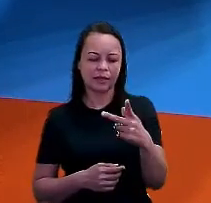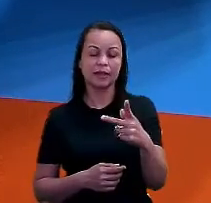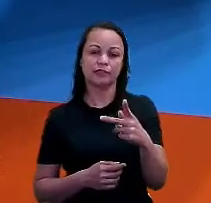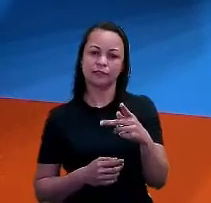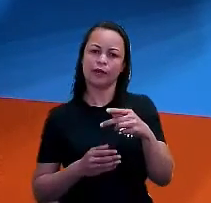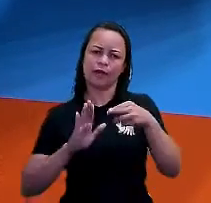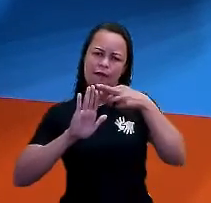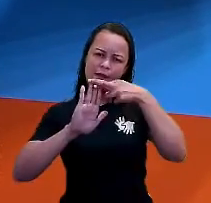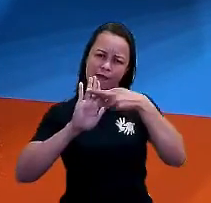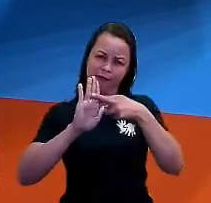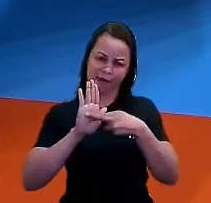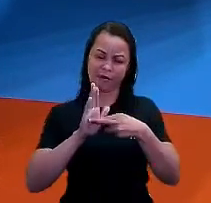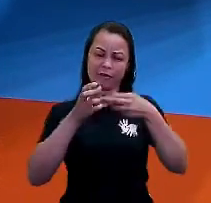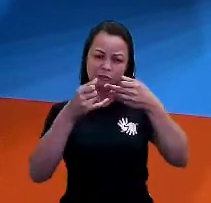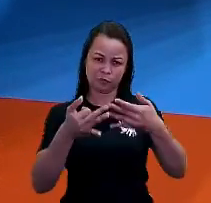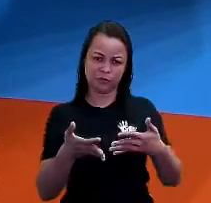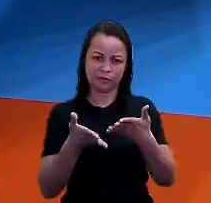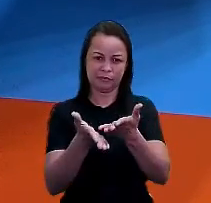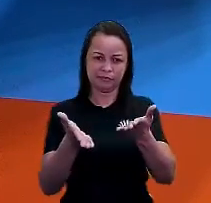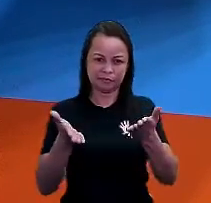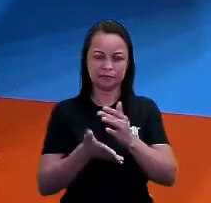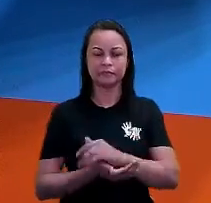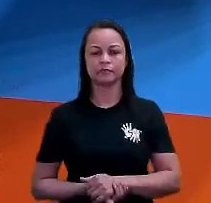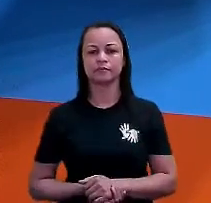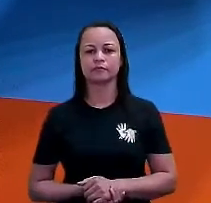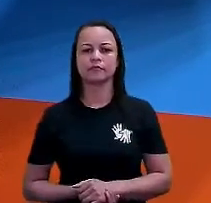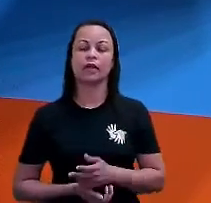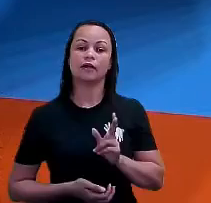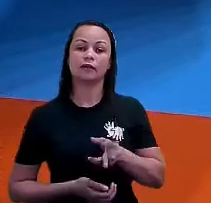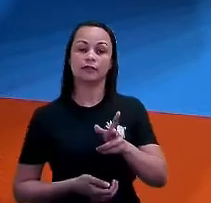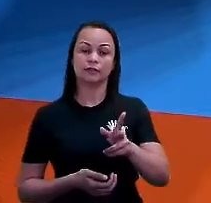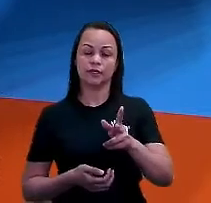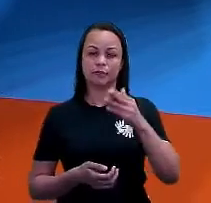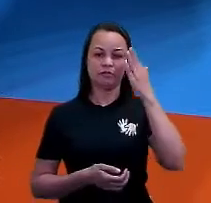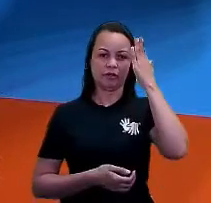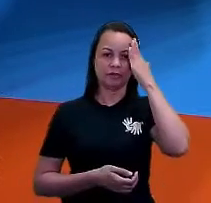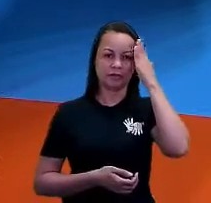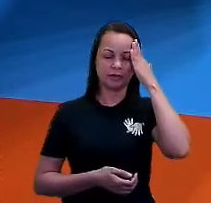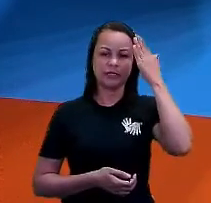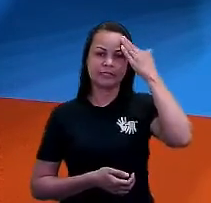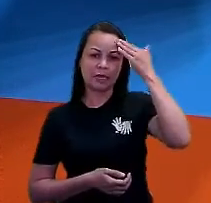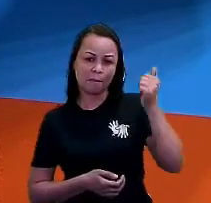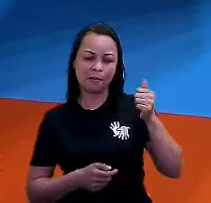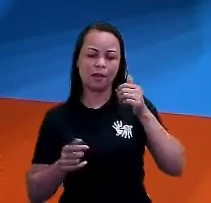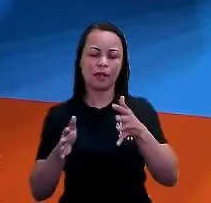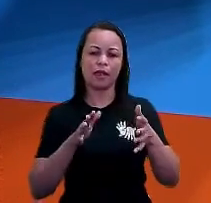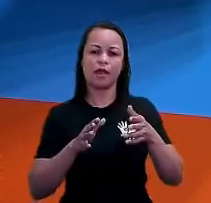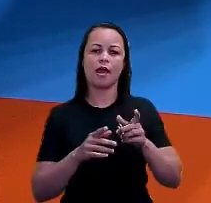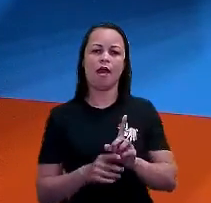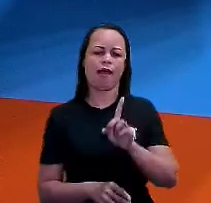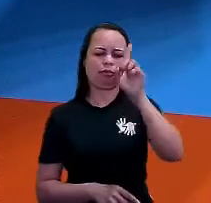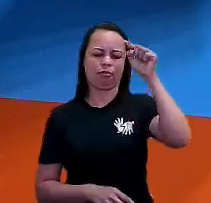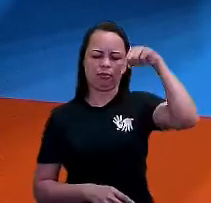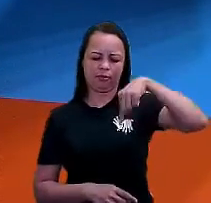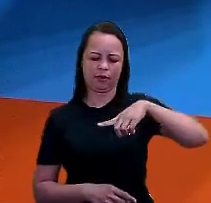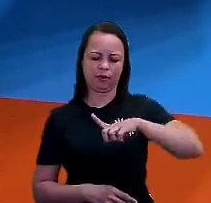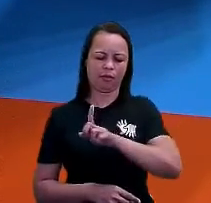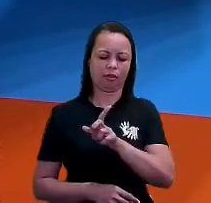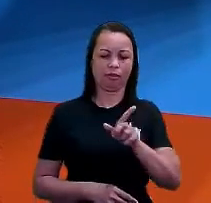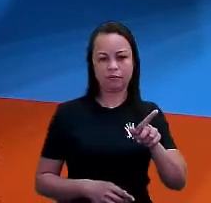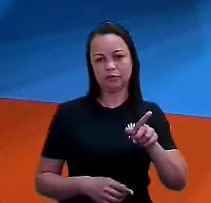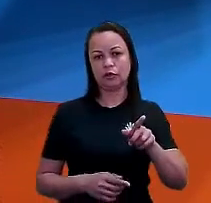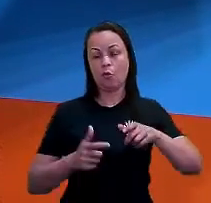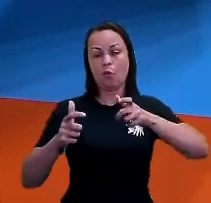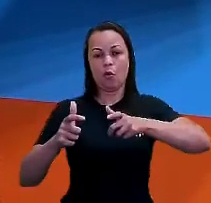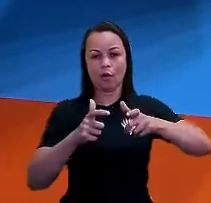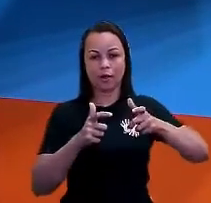Essa regrinha que eu acabei de explicar para vocês, a gente vai sempre saber as direções, né? Vai sempre saber onde estão